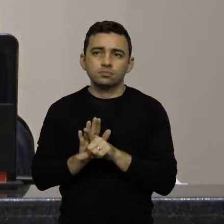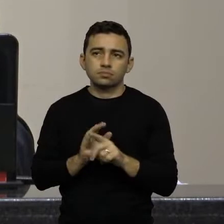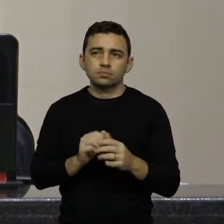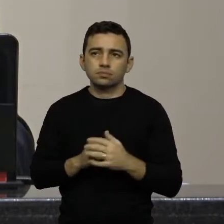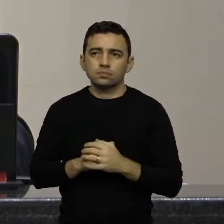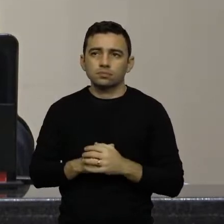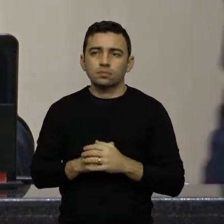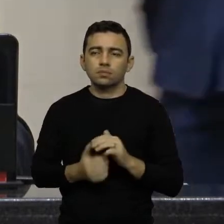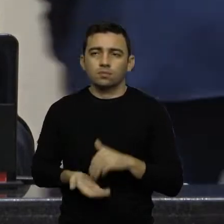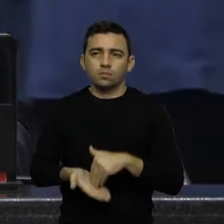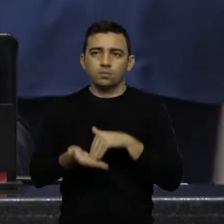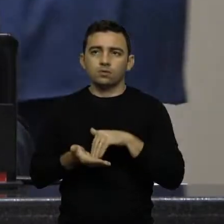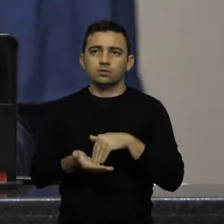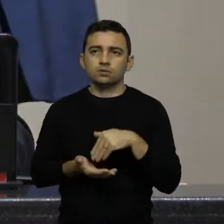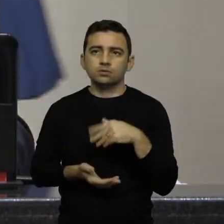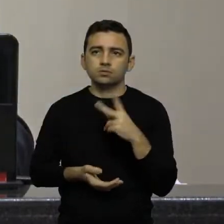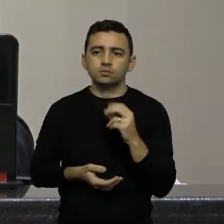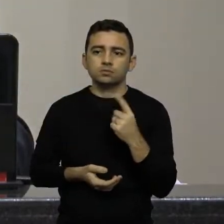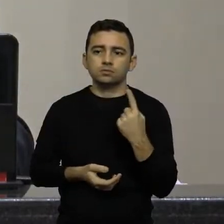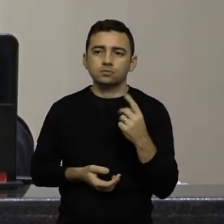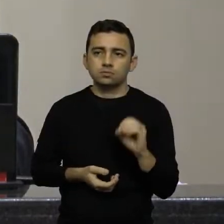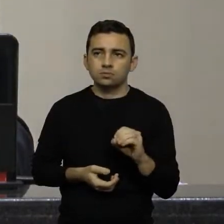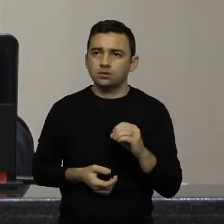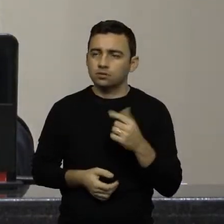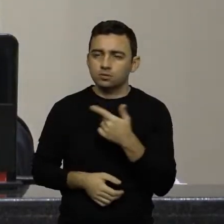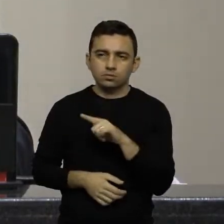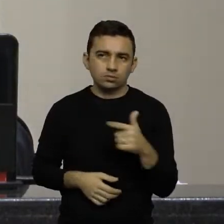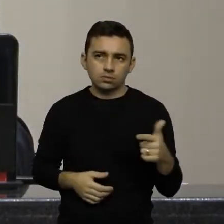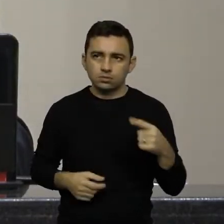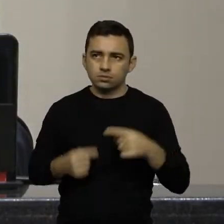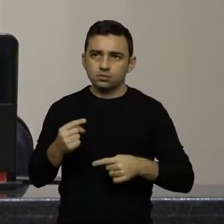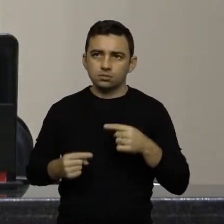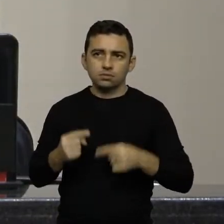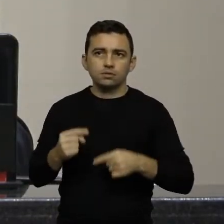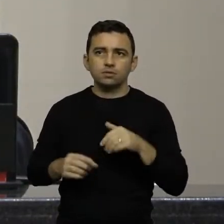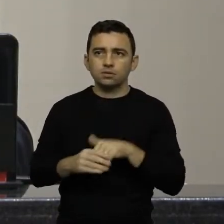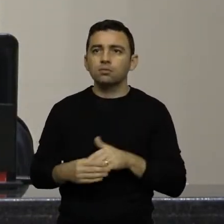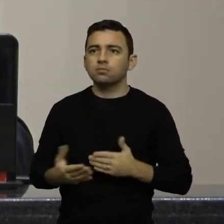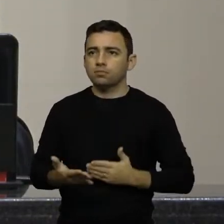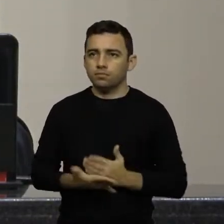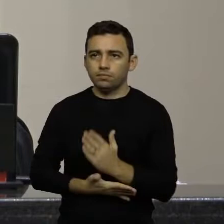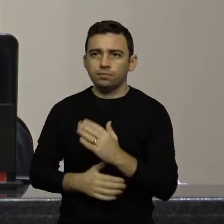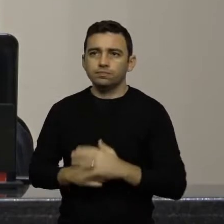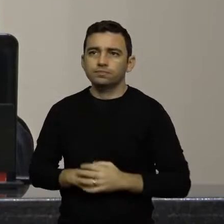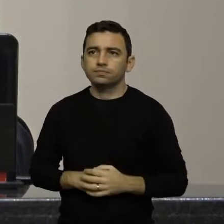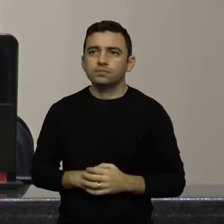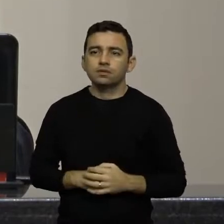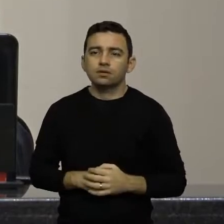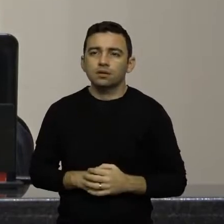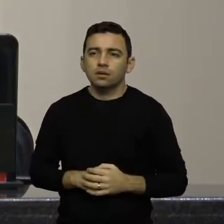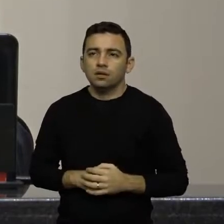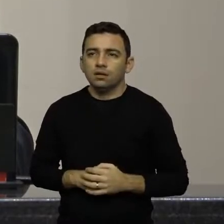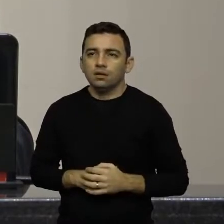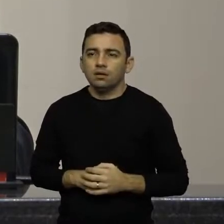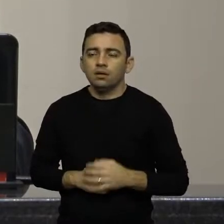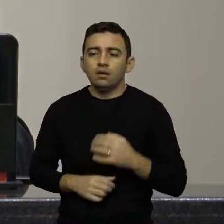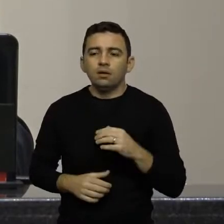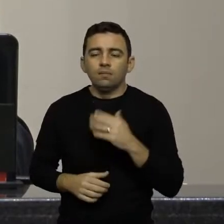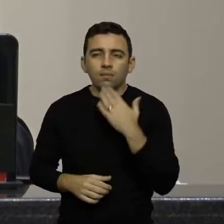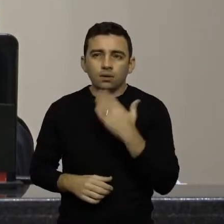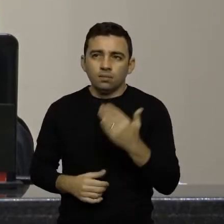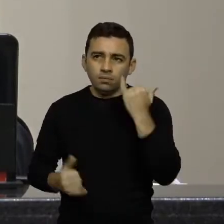a moção 210, não havendo quem queira discutir em votação, está aprovada. Pedido de